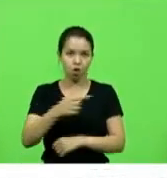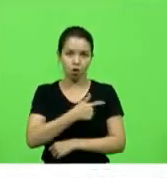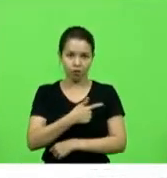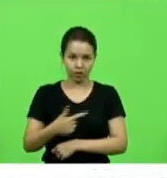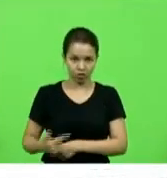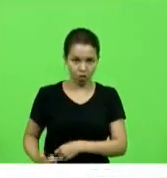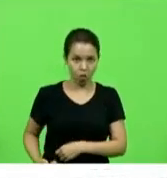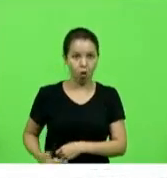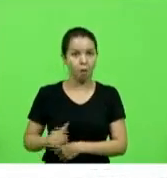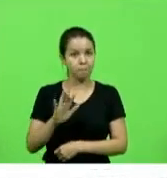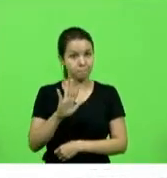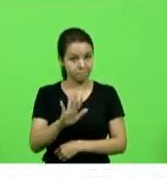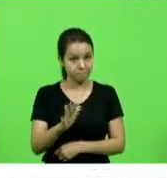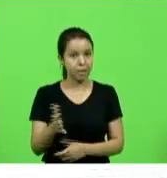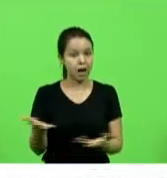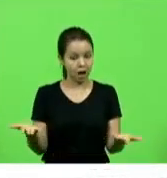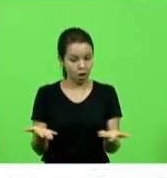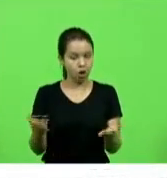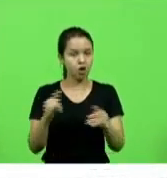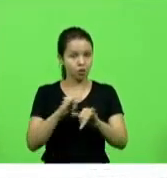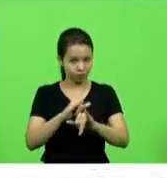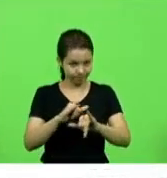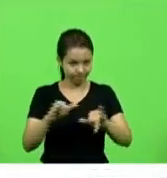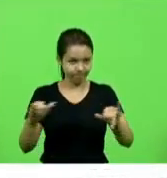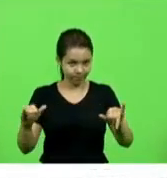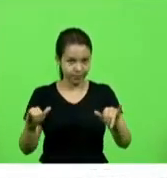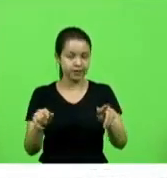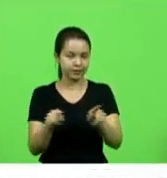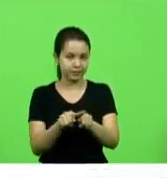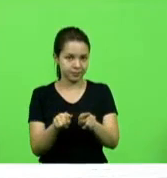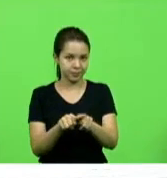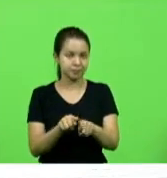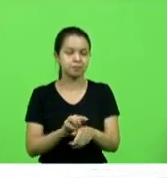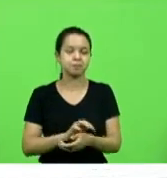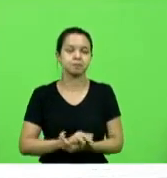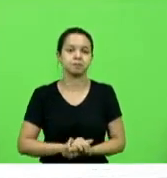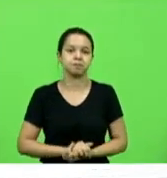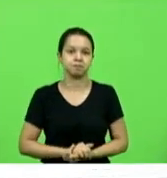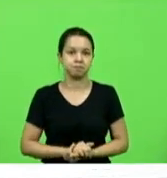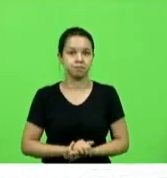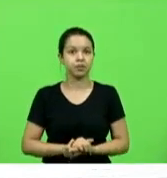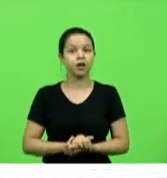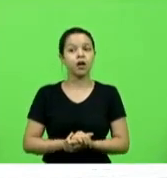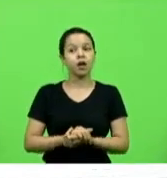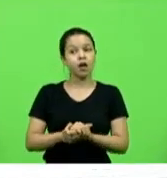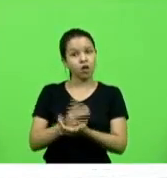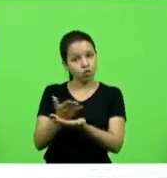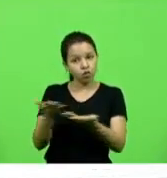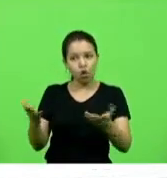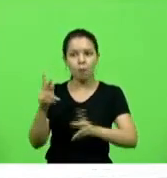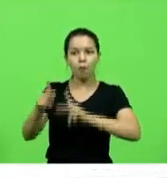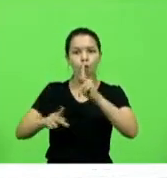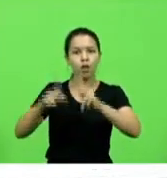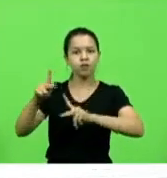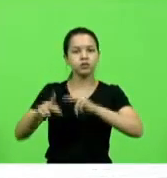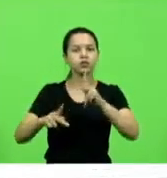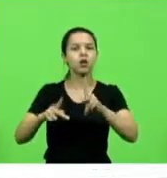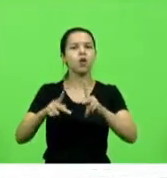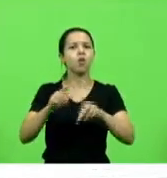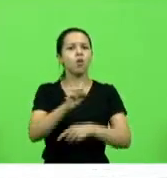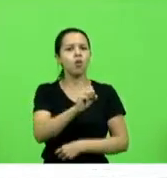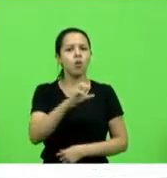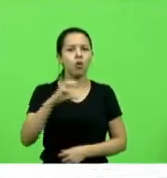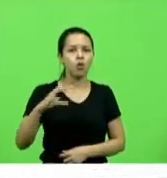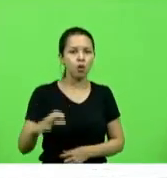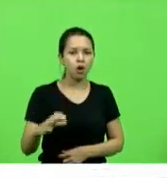oficializar através das minhas palavras a todo o povo catarinense que o estado